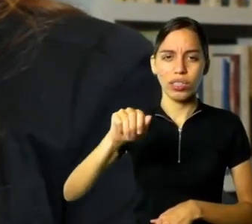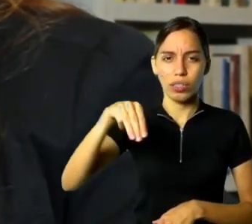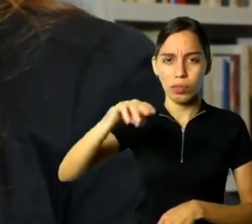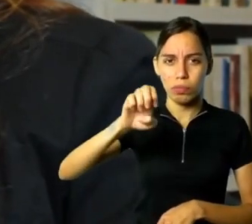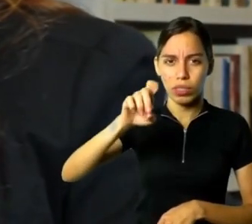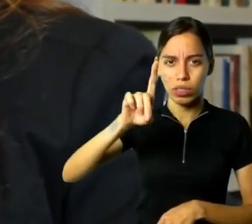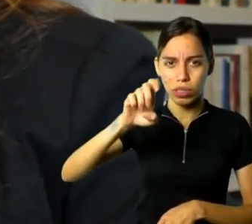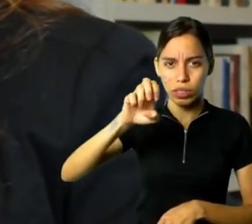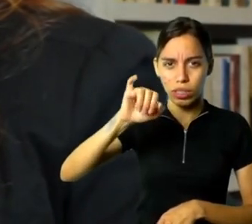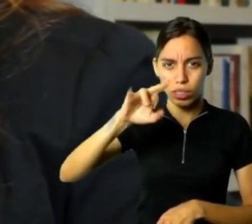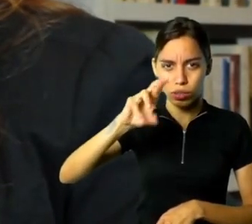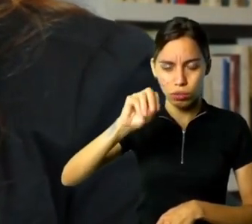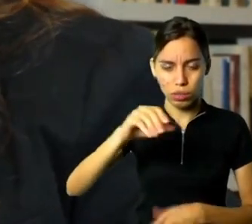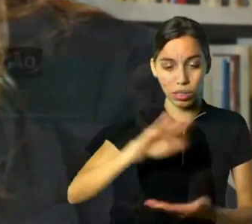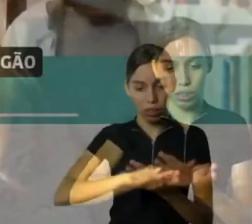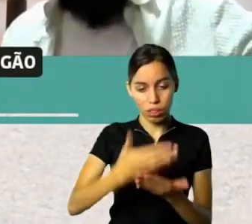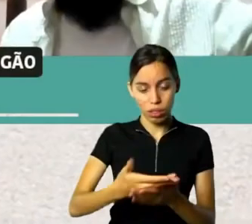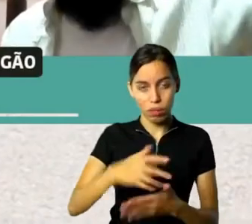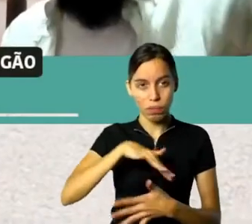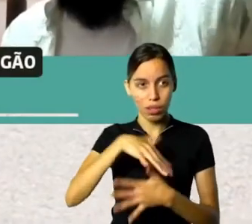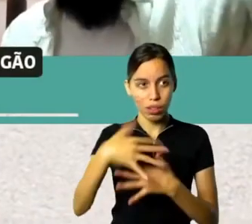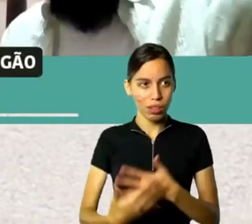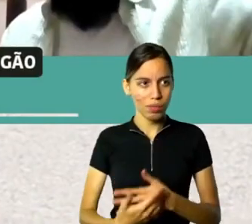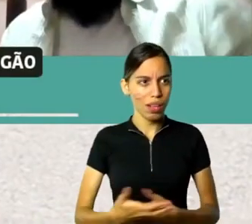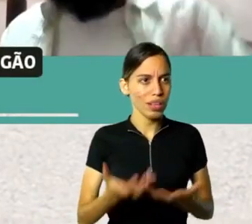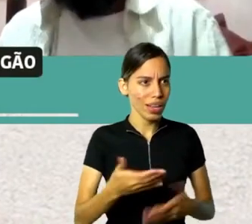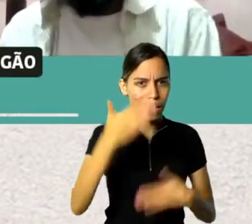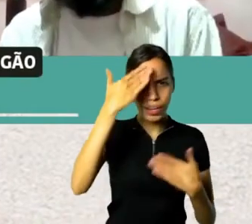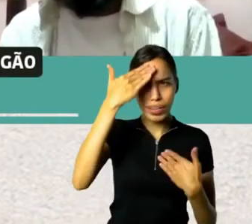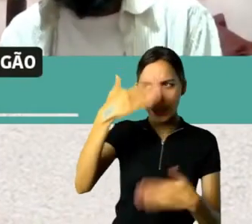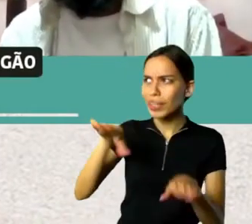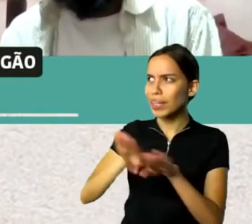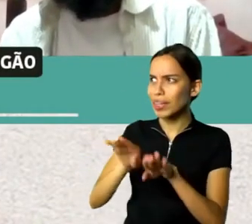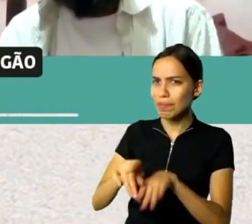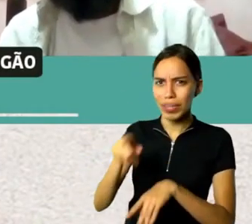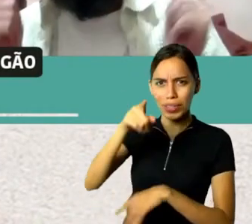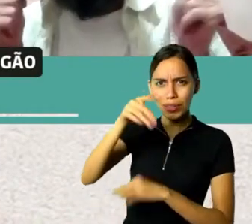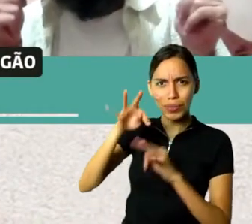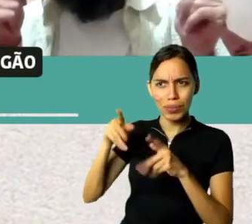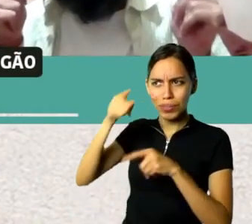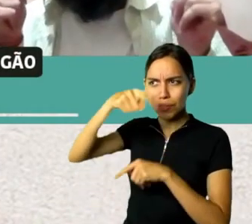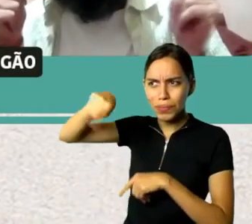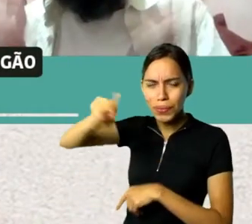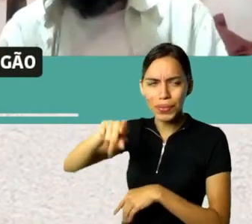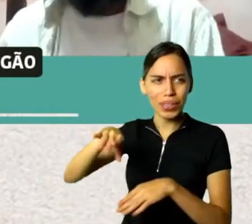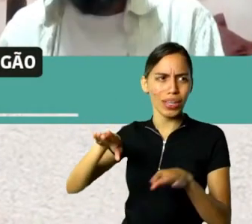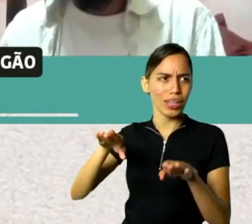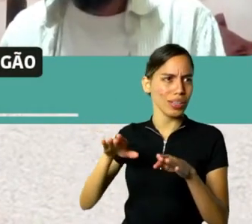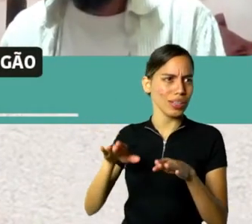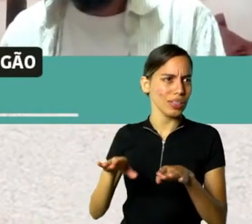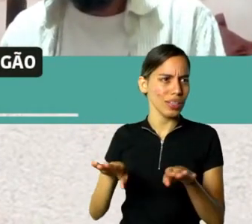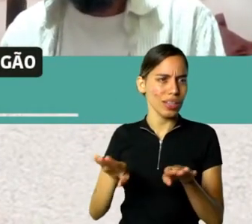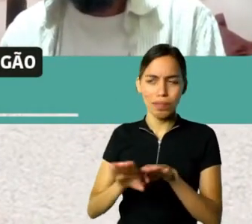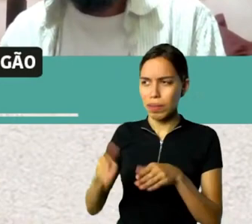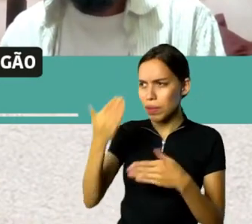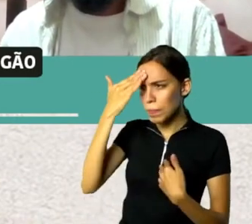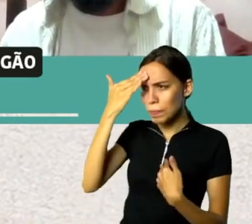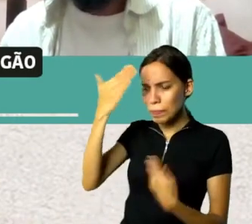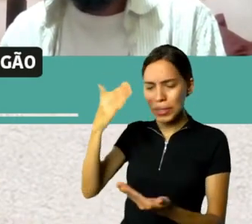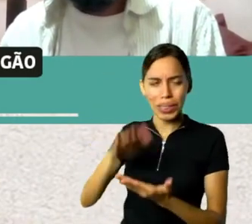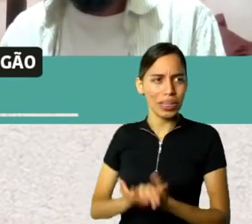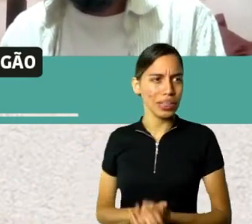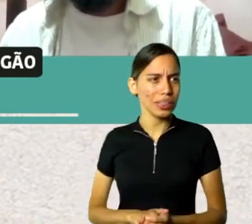queria agradecer a vocês também, todo mundo, Raíssa, vocês, todo mundo que na produção aí, Afonso, todo mundo, muito obrigado aí por ter